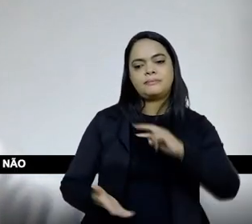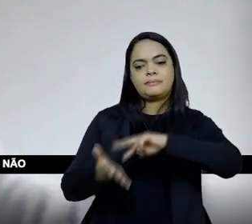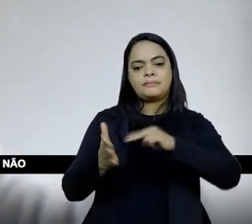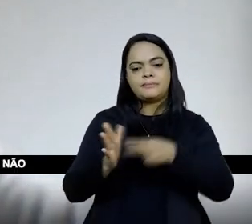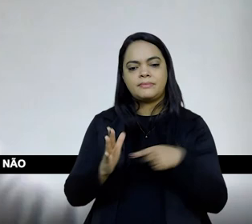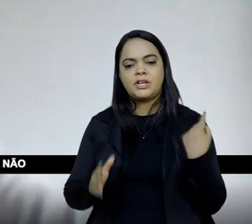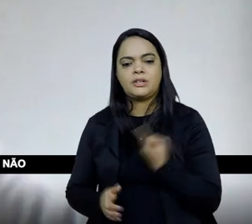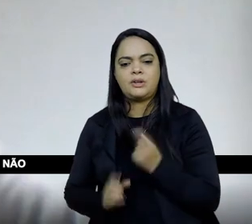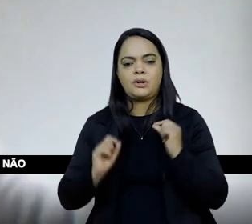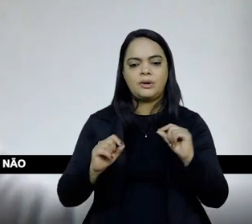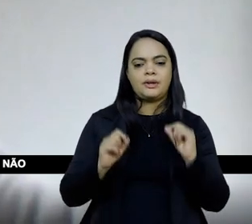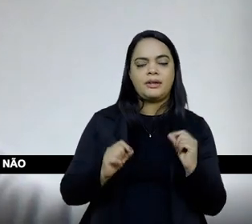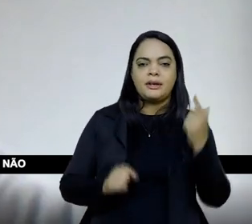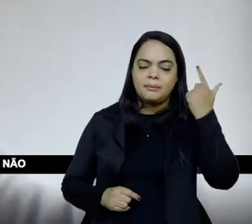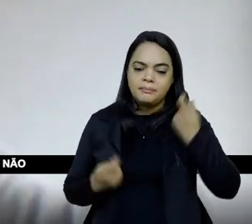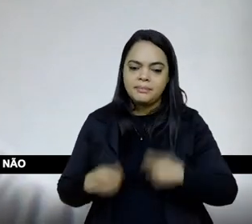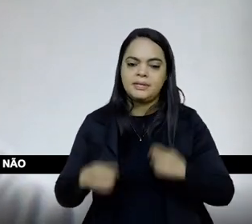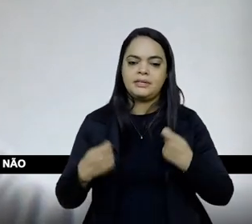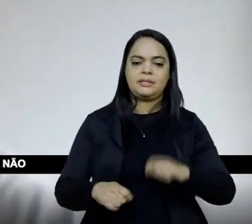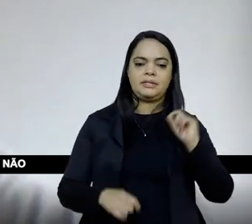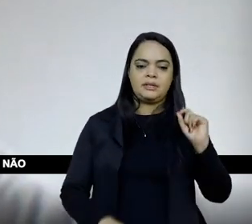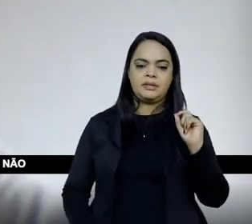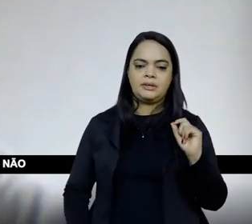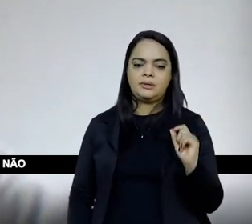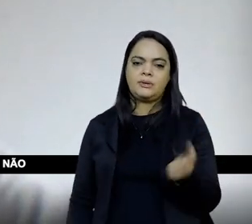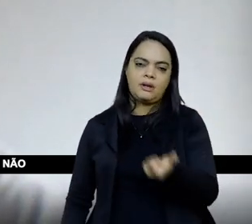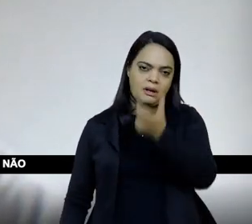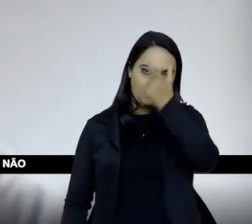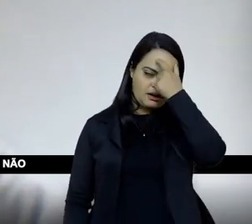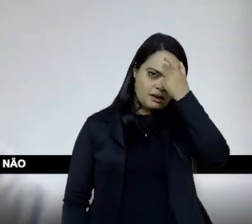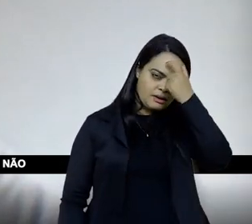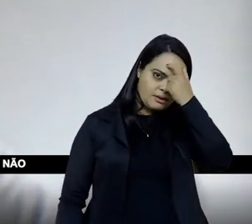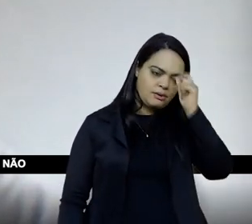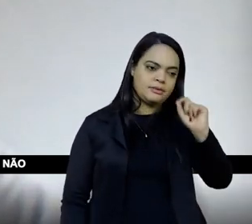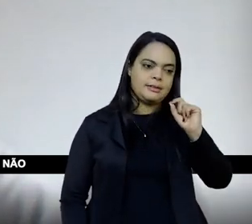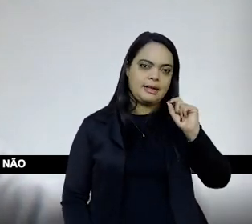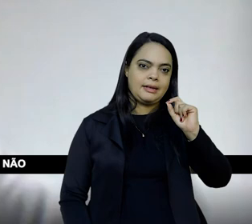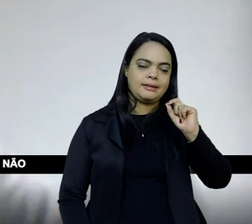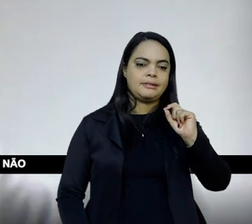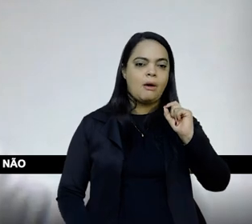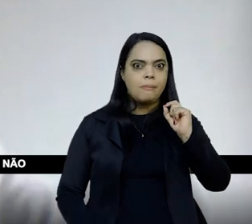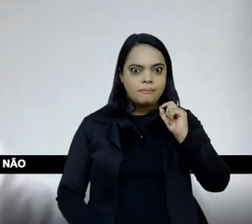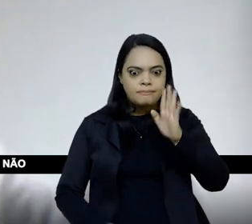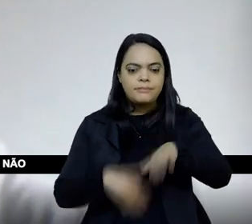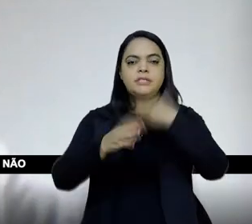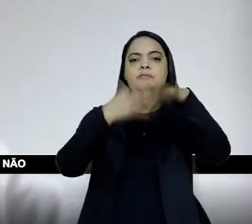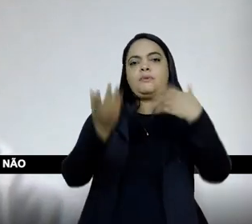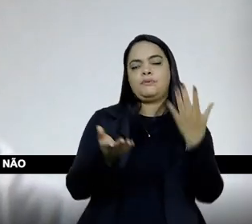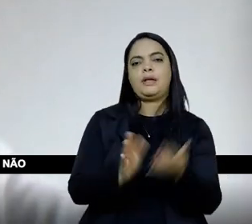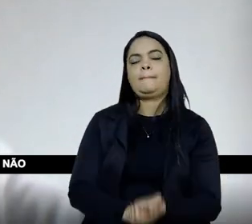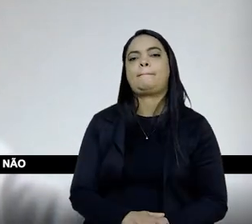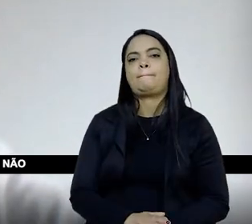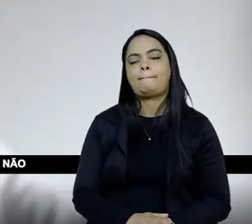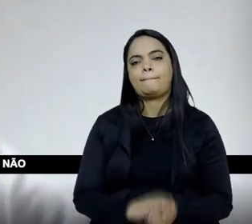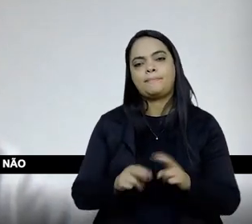alguma forma, tem que atravessar a racionalidade para tocar de outras formas, e o portal também tem... Por isso,